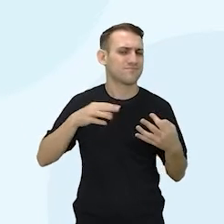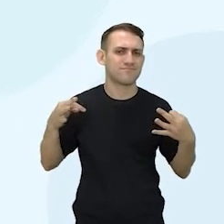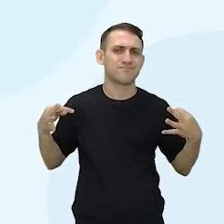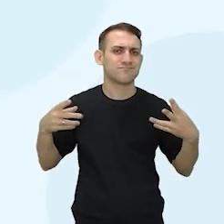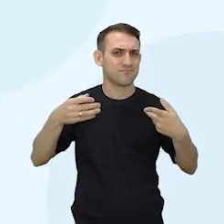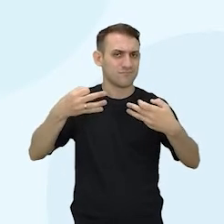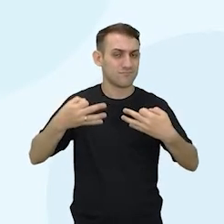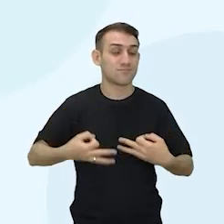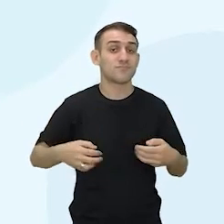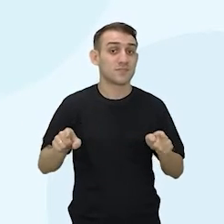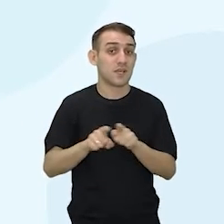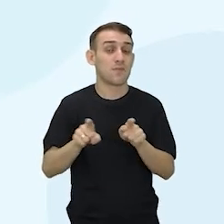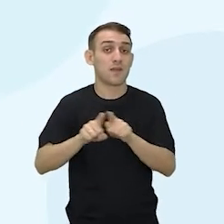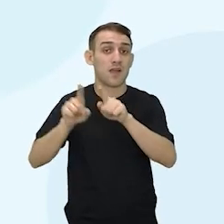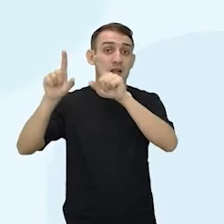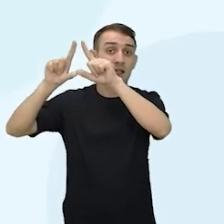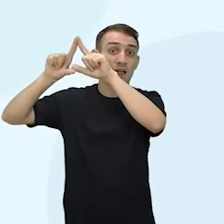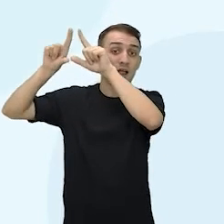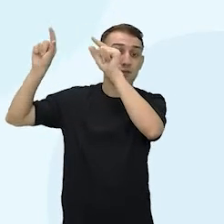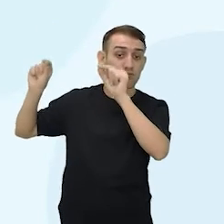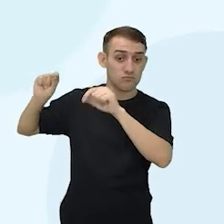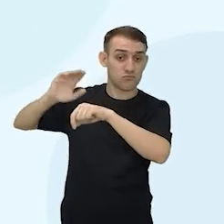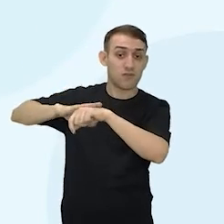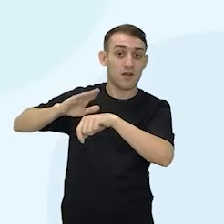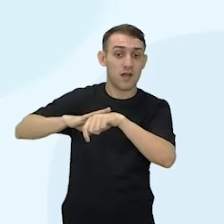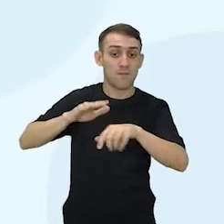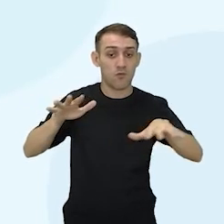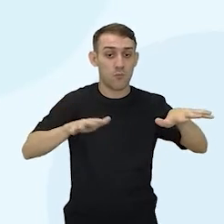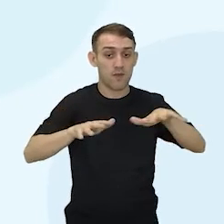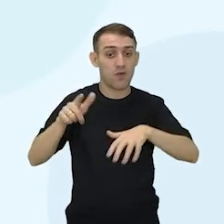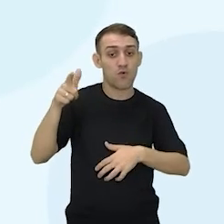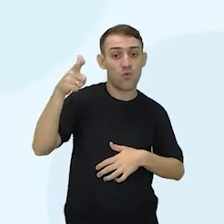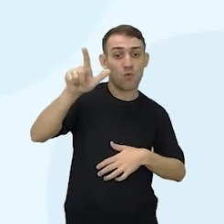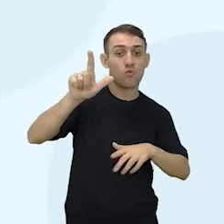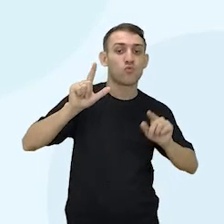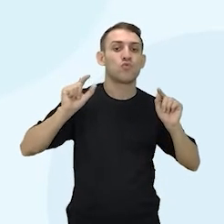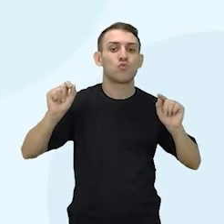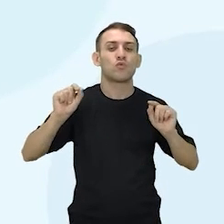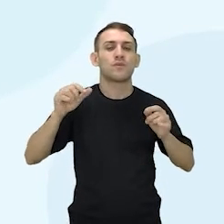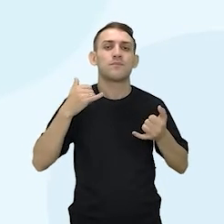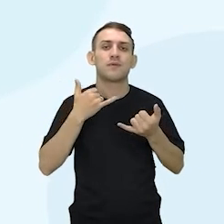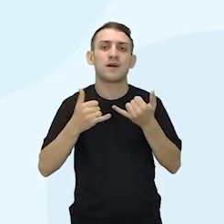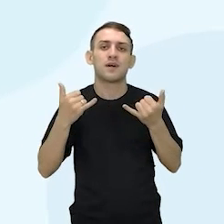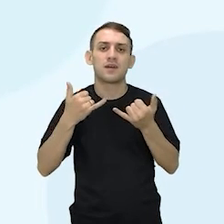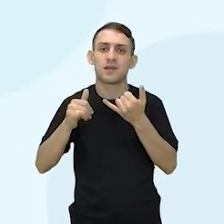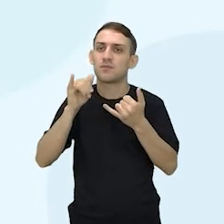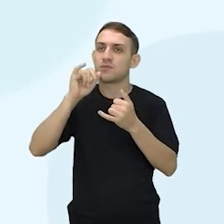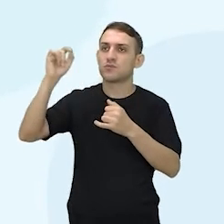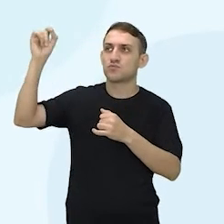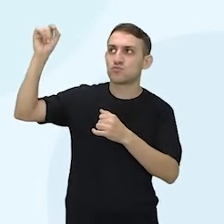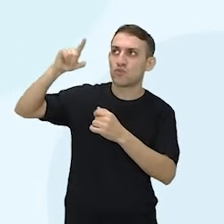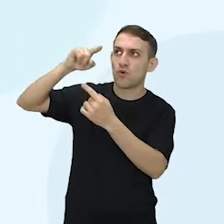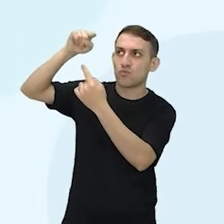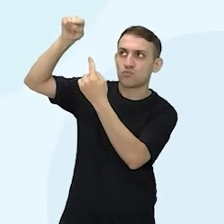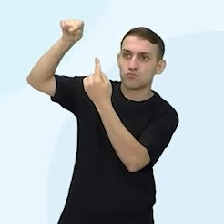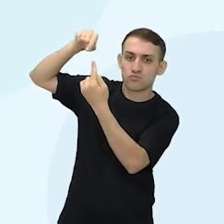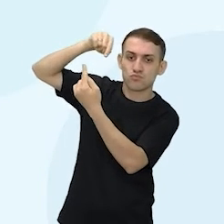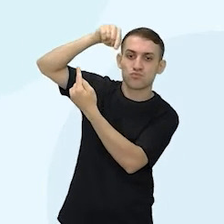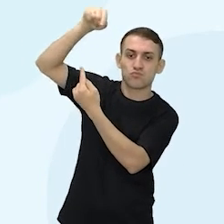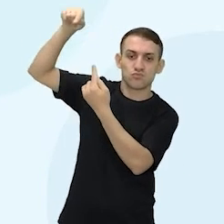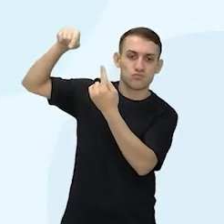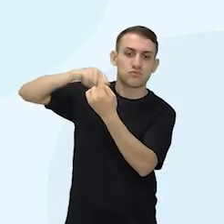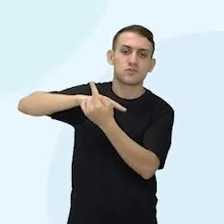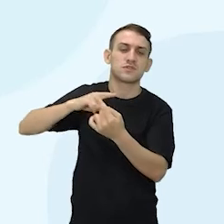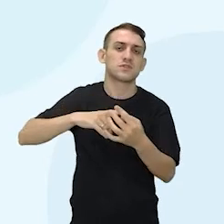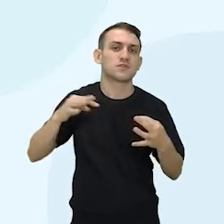Isso. E ela também faz o outro movimento, que é que ela dá a volta em volta do Sol, ela fica entre o